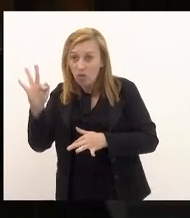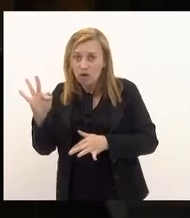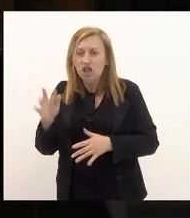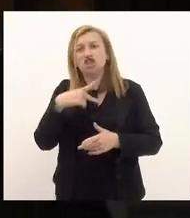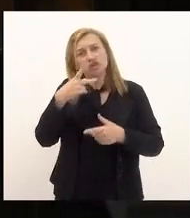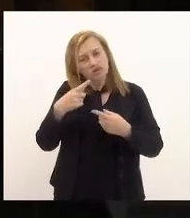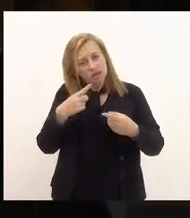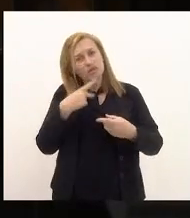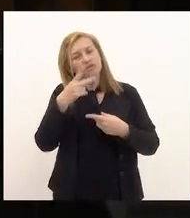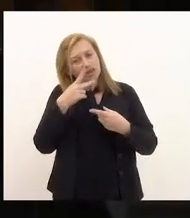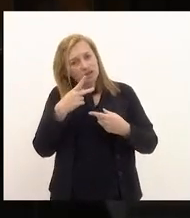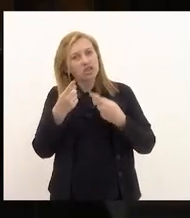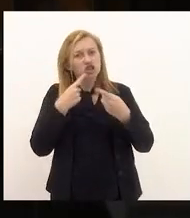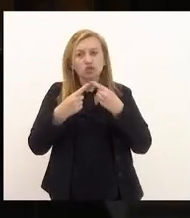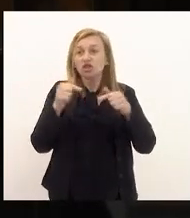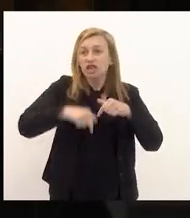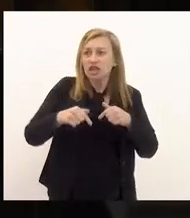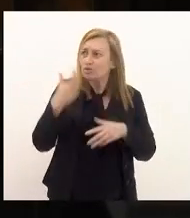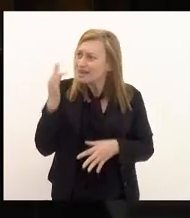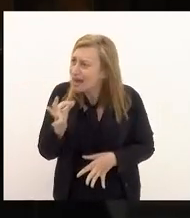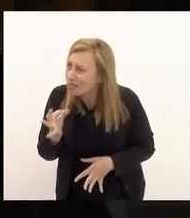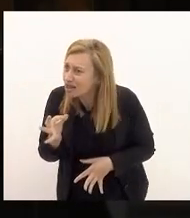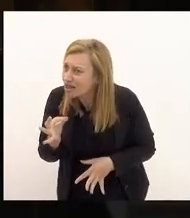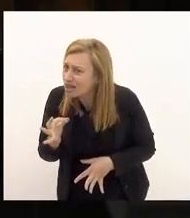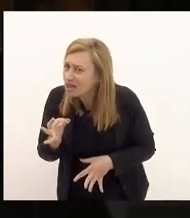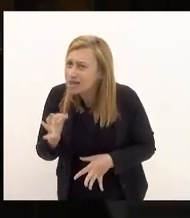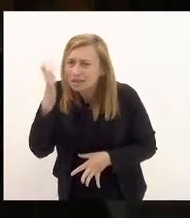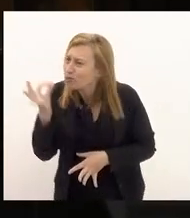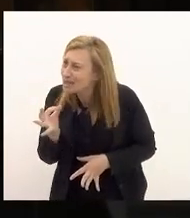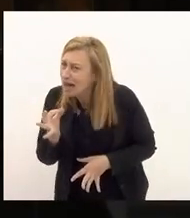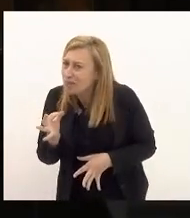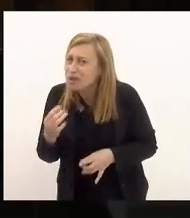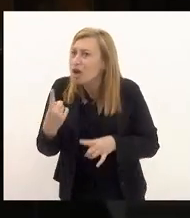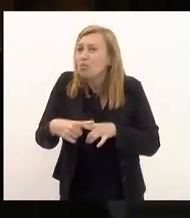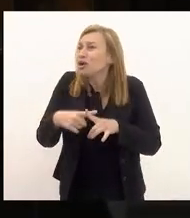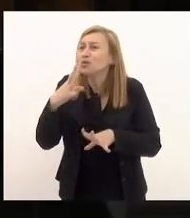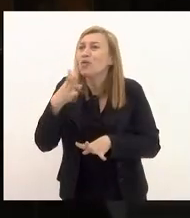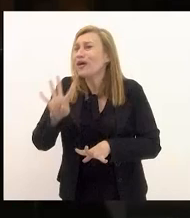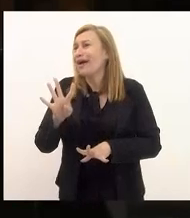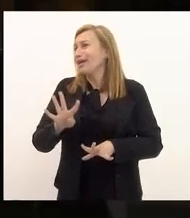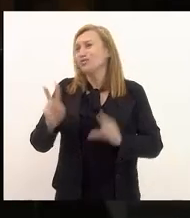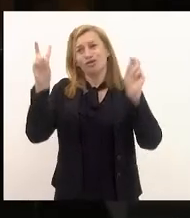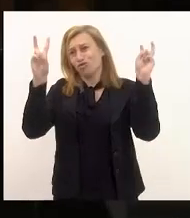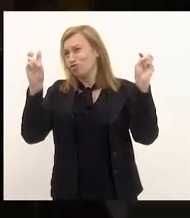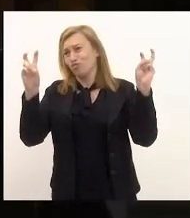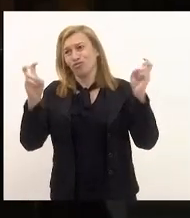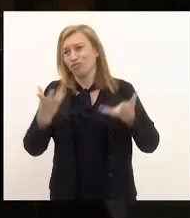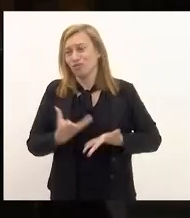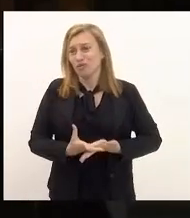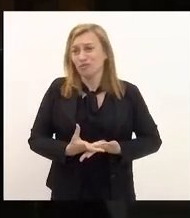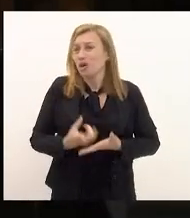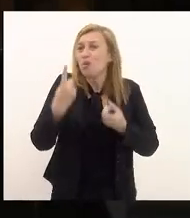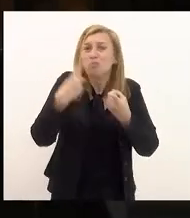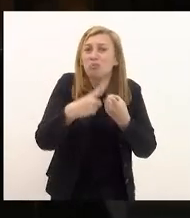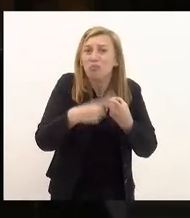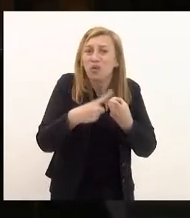de gastos aqui não sabe não sabe porque desconhecem não sabem porque da